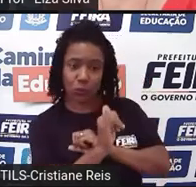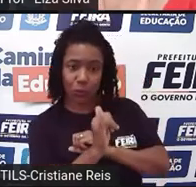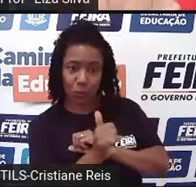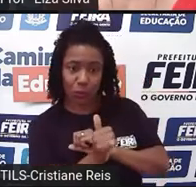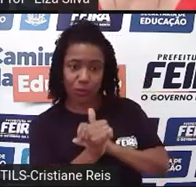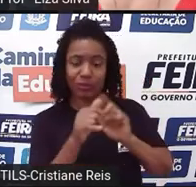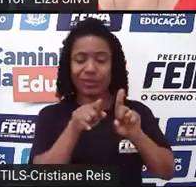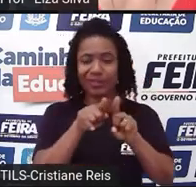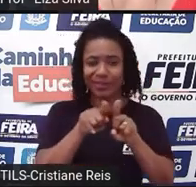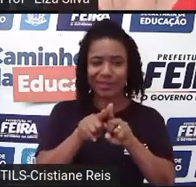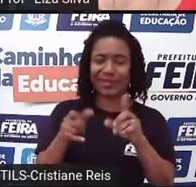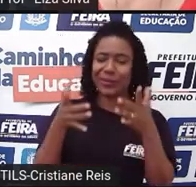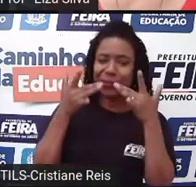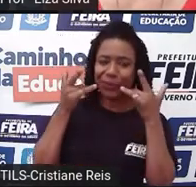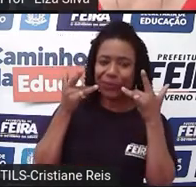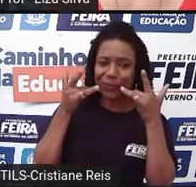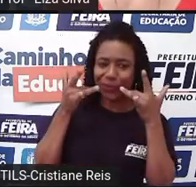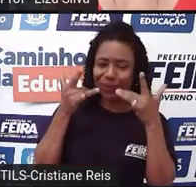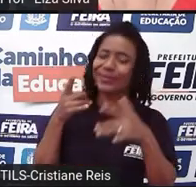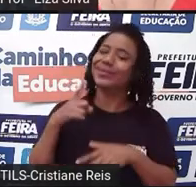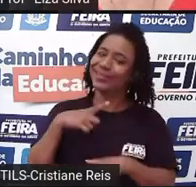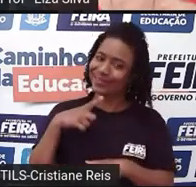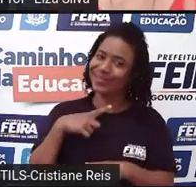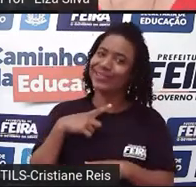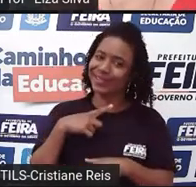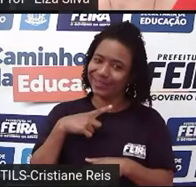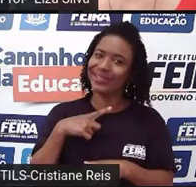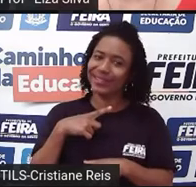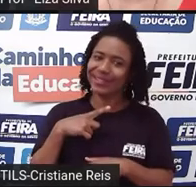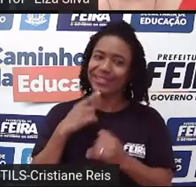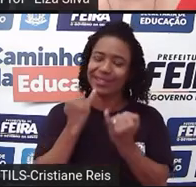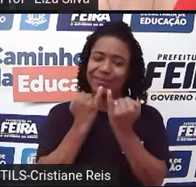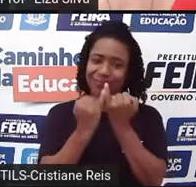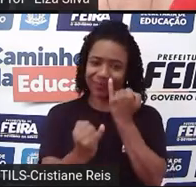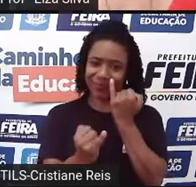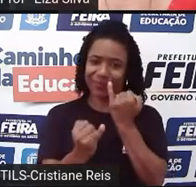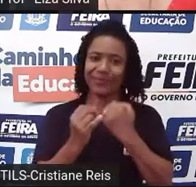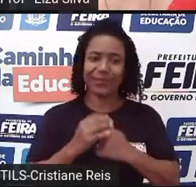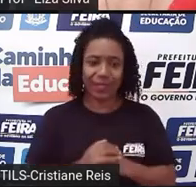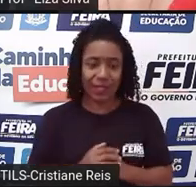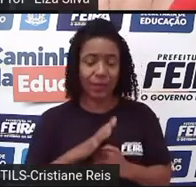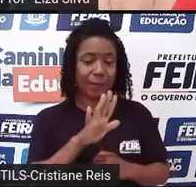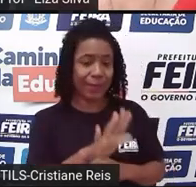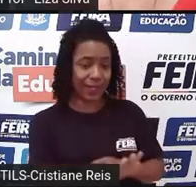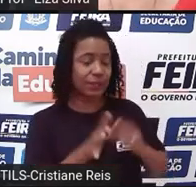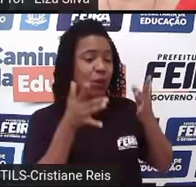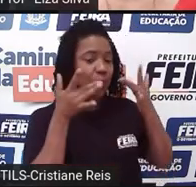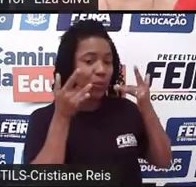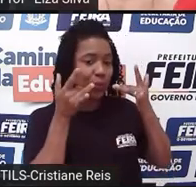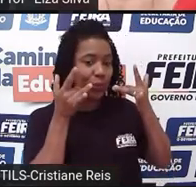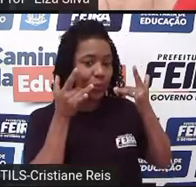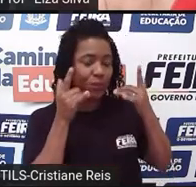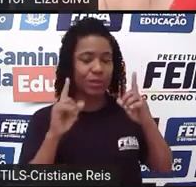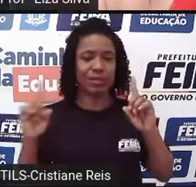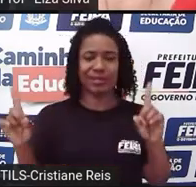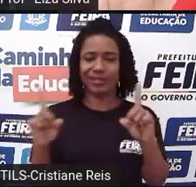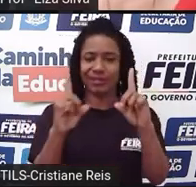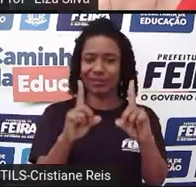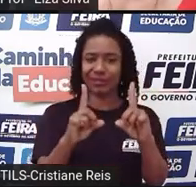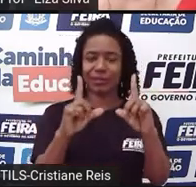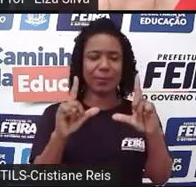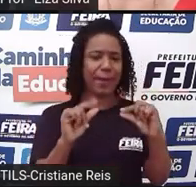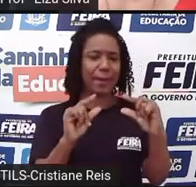teatral. Porém, a peça teatral é organizada com as falas dos personagens, sem a presença e a